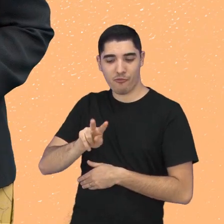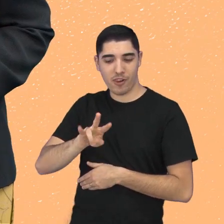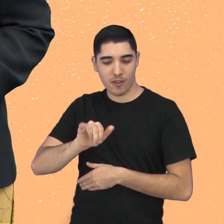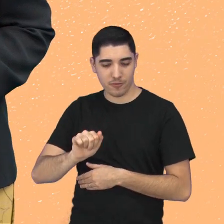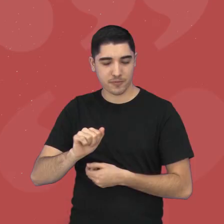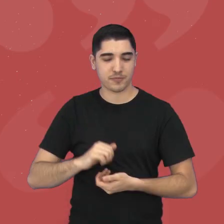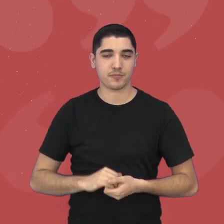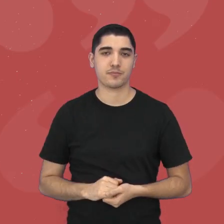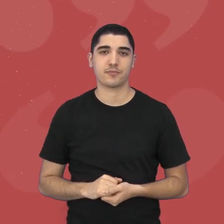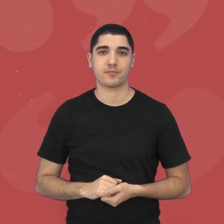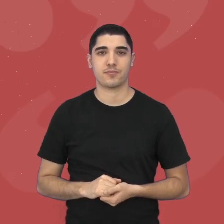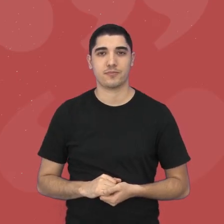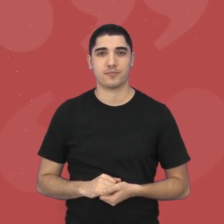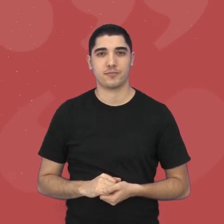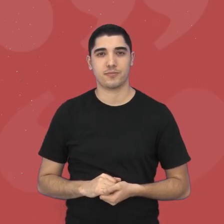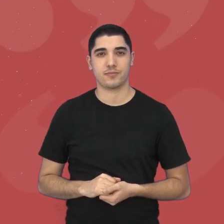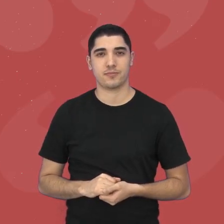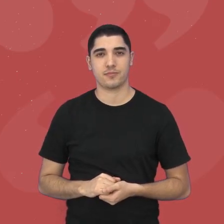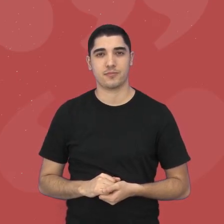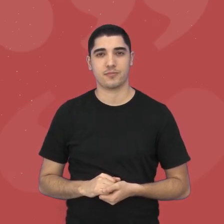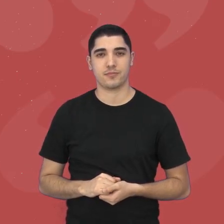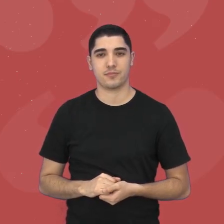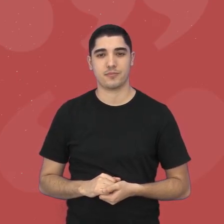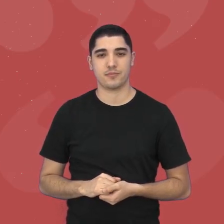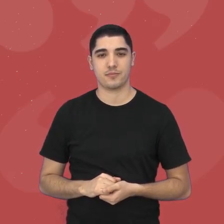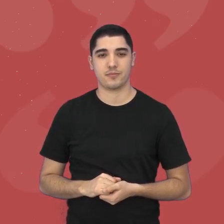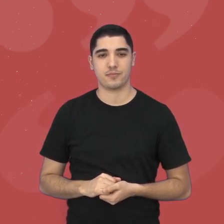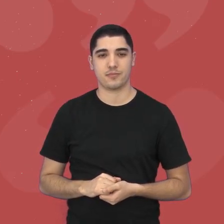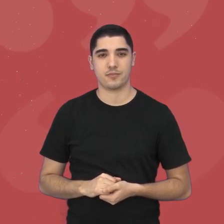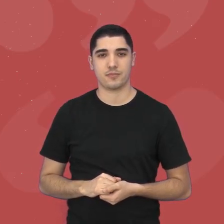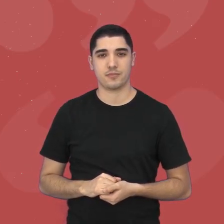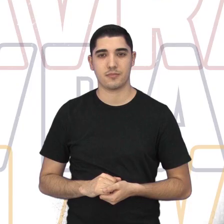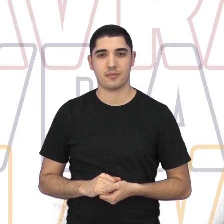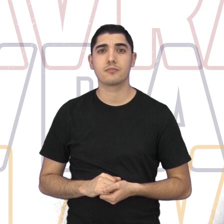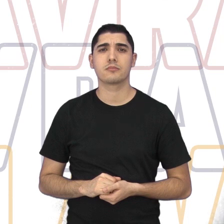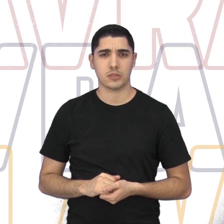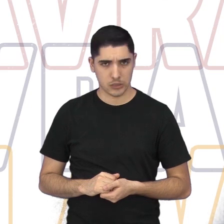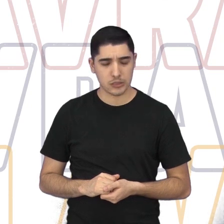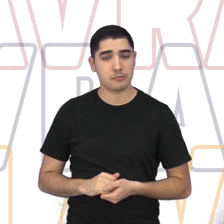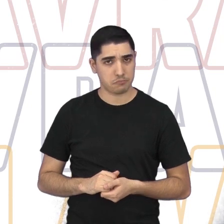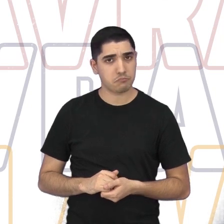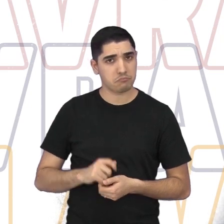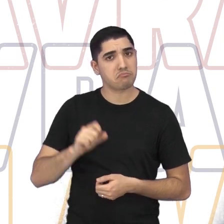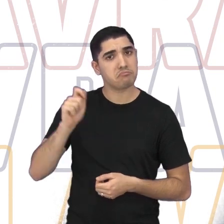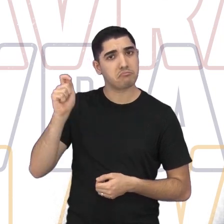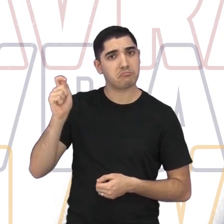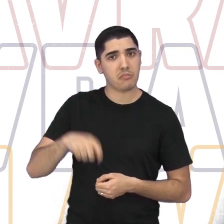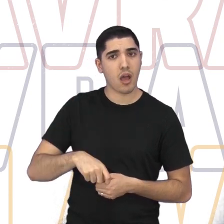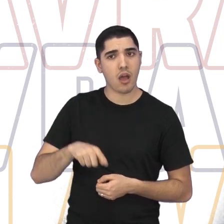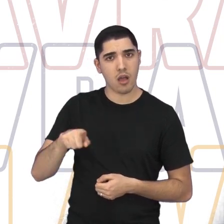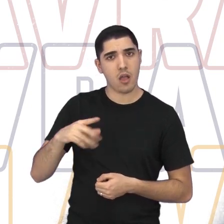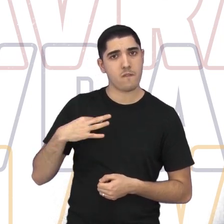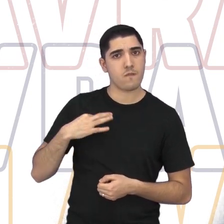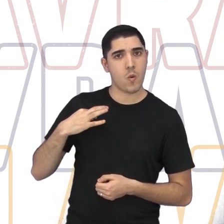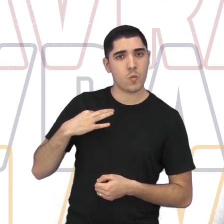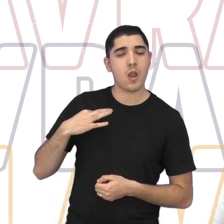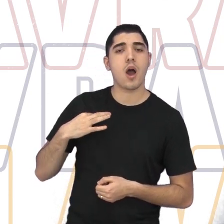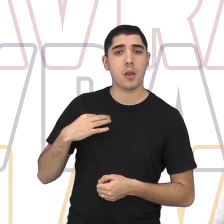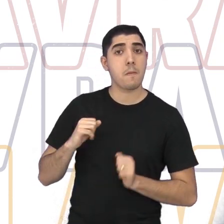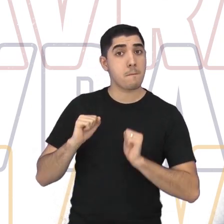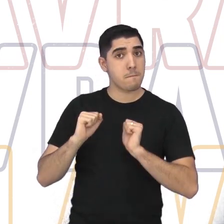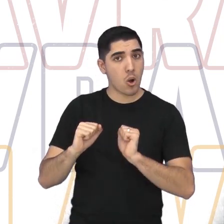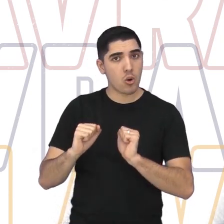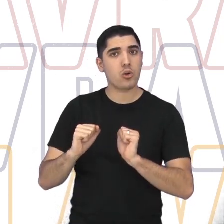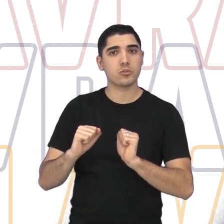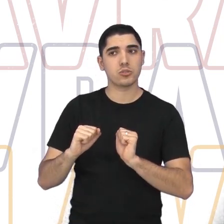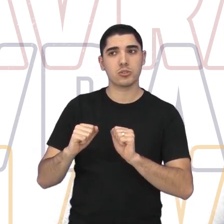Miranda. É possível ser voluntário na associação? É possível sim. Também pode